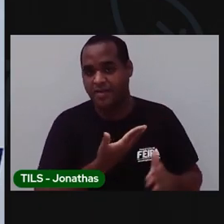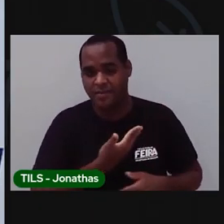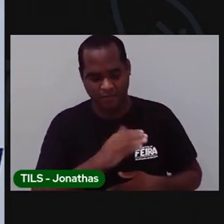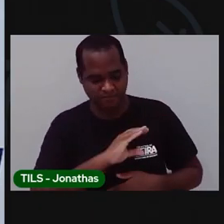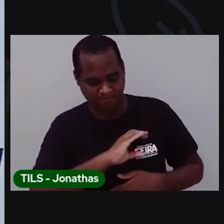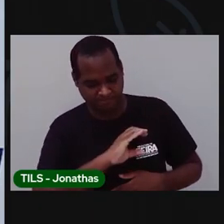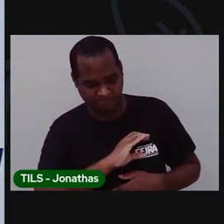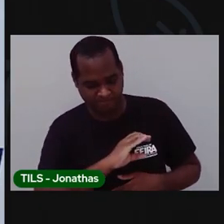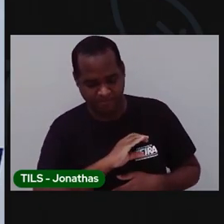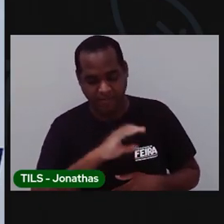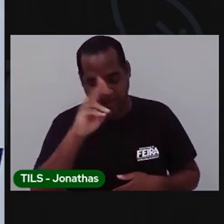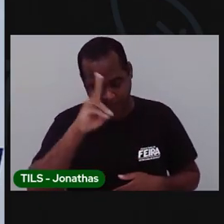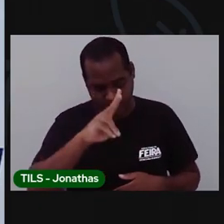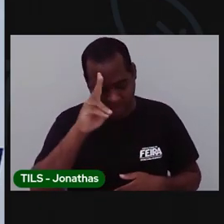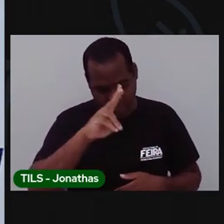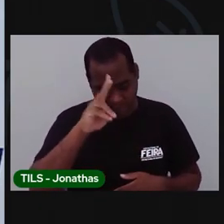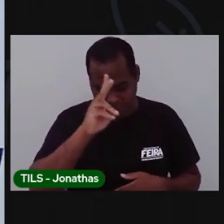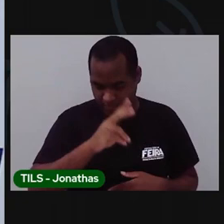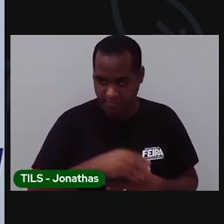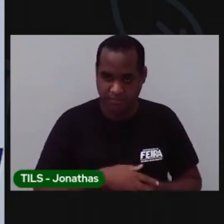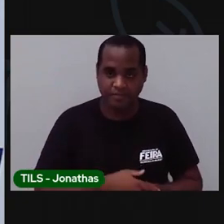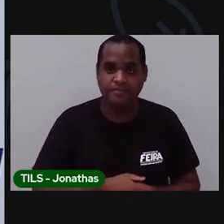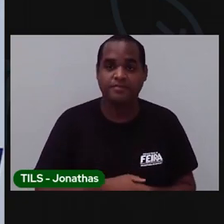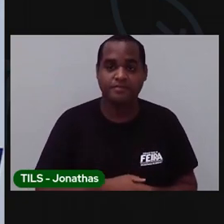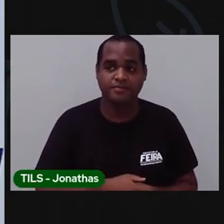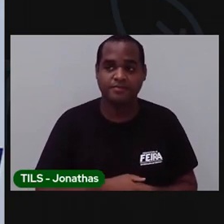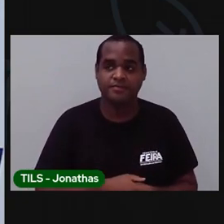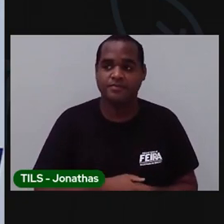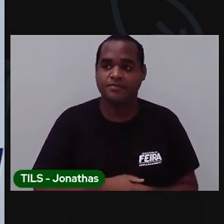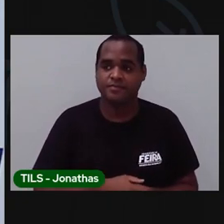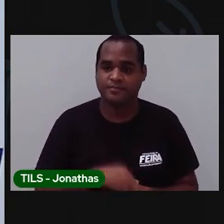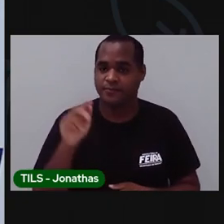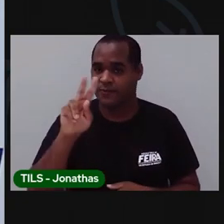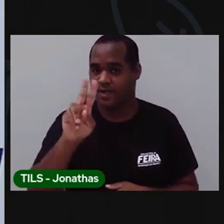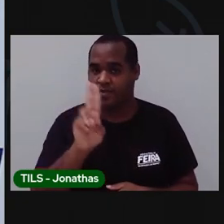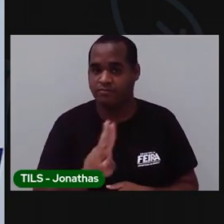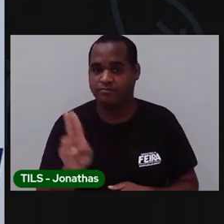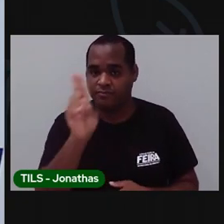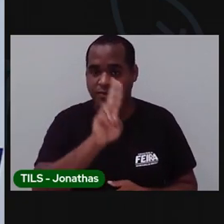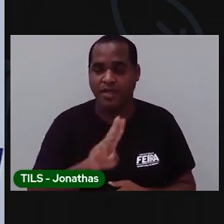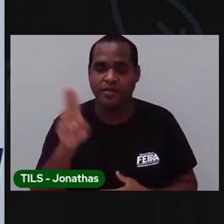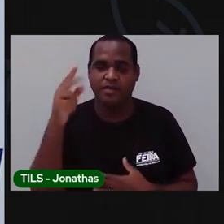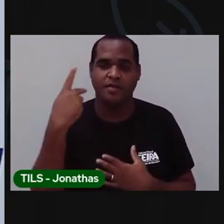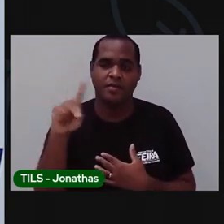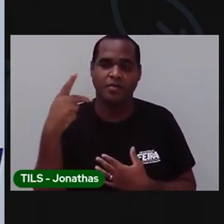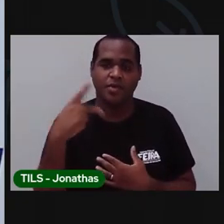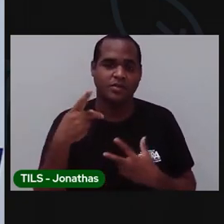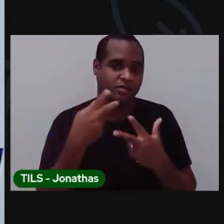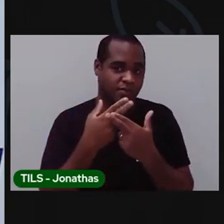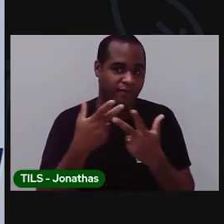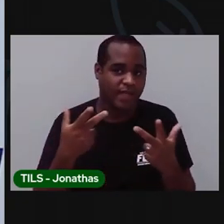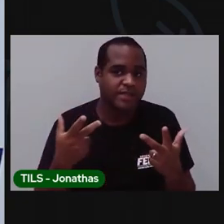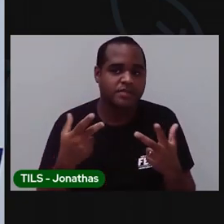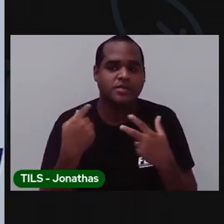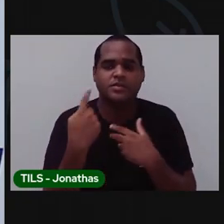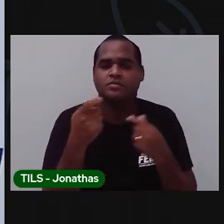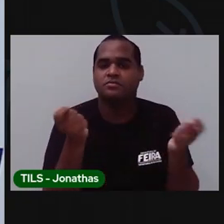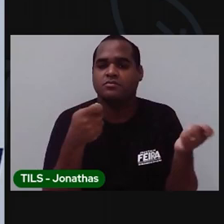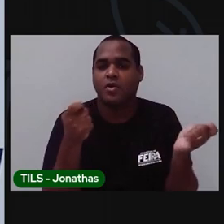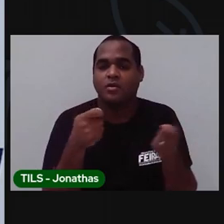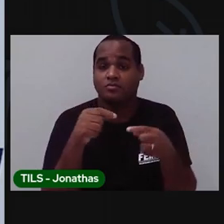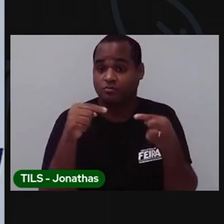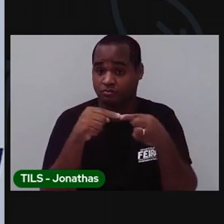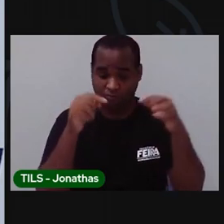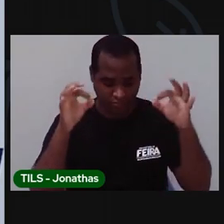lembrado? Isso. Você pode utilizar essa mesma atividade. Para ajudar nessa